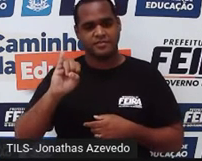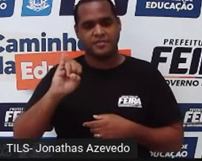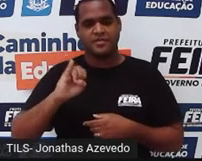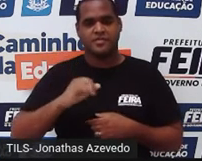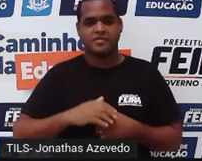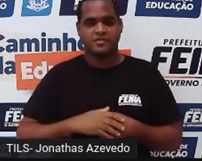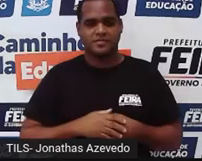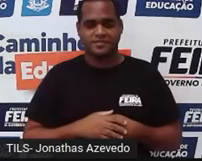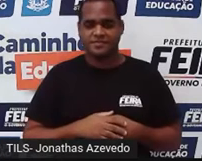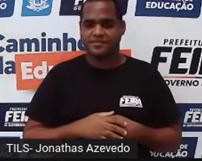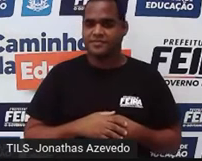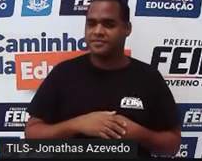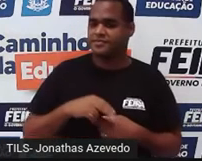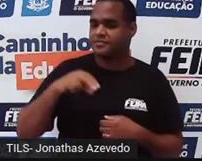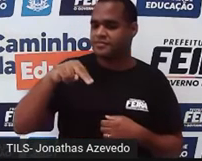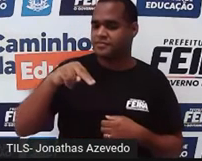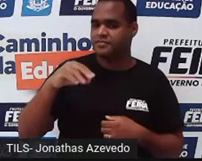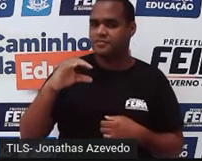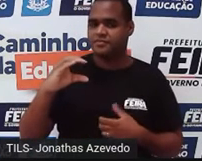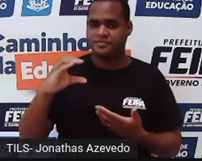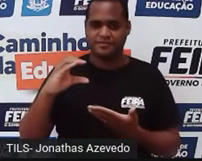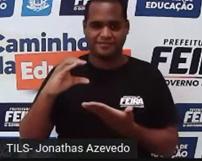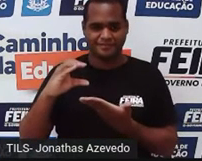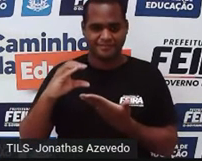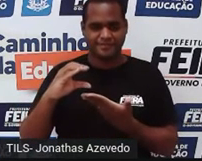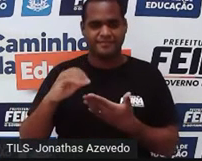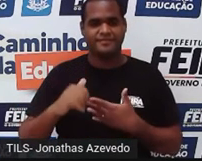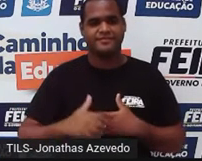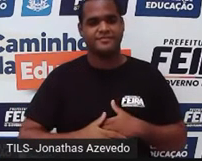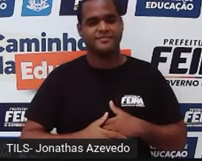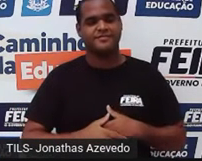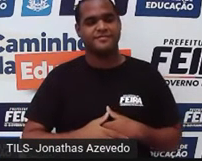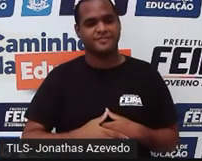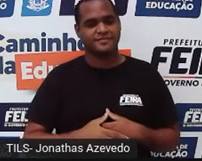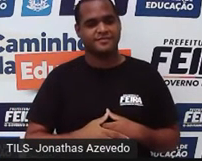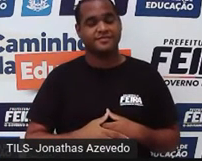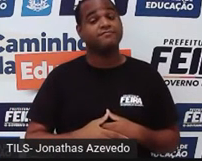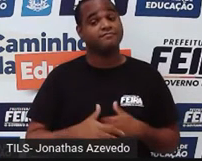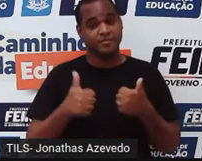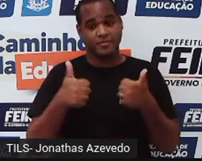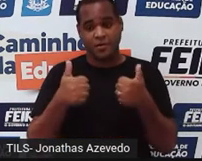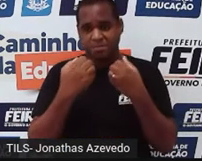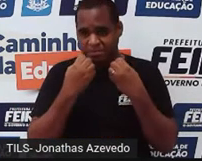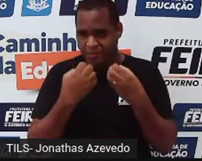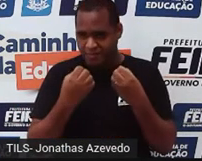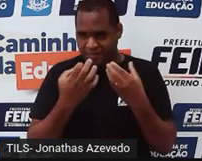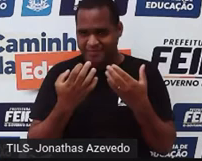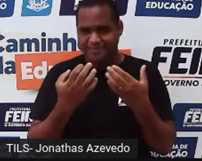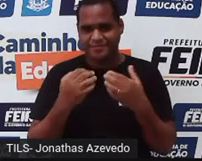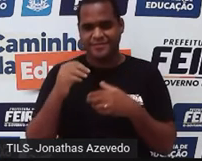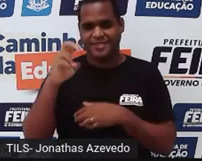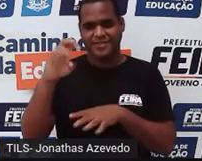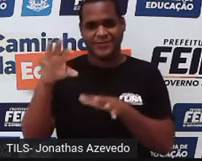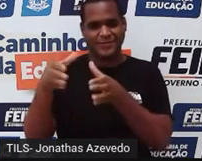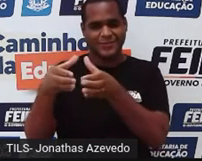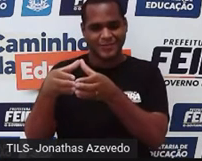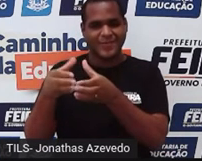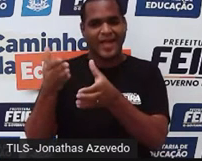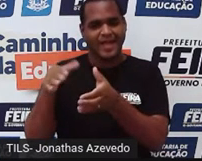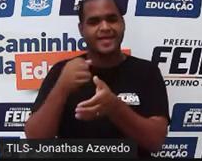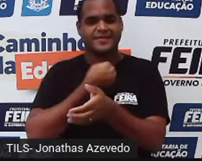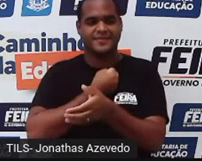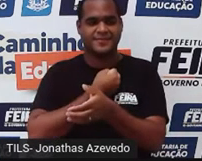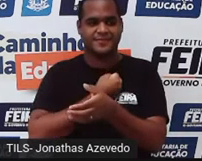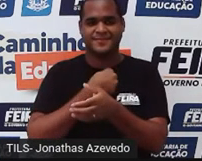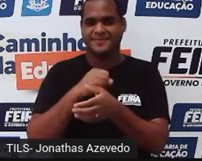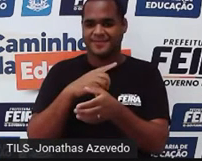irracionais e o conjunto dos números complexos. Tá bom? Então, desses cinco conjuntos de números aí,